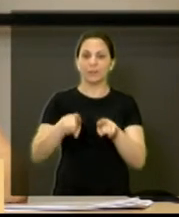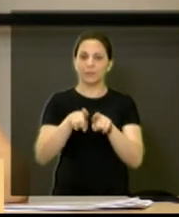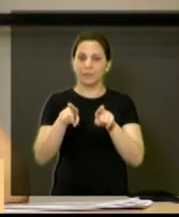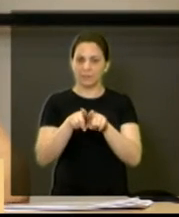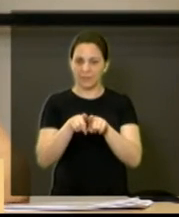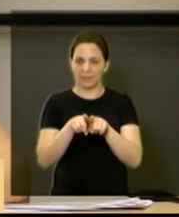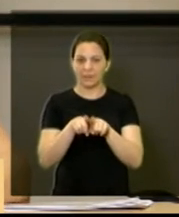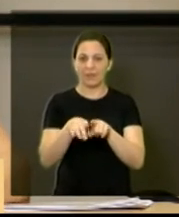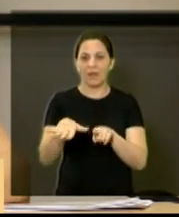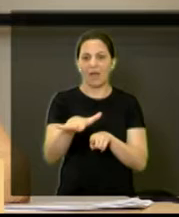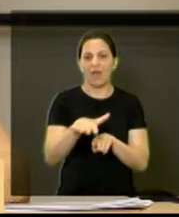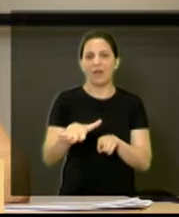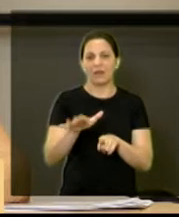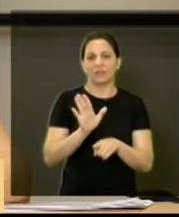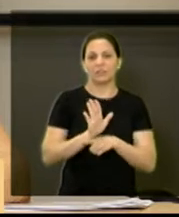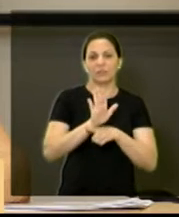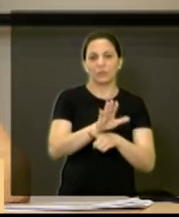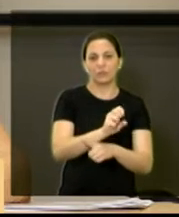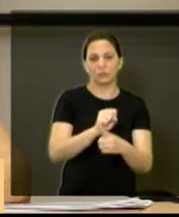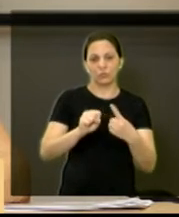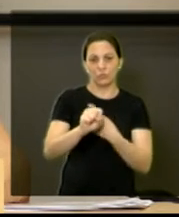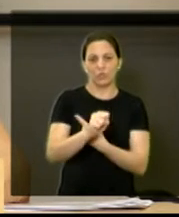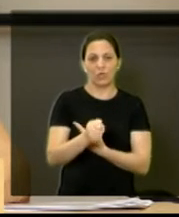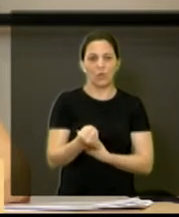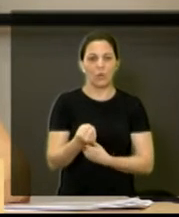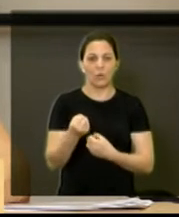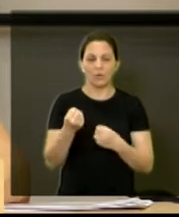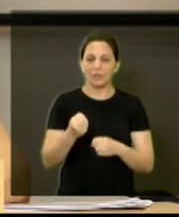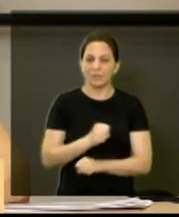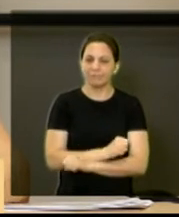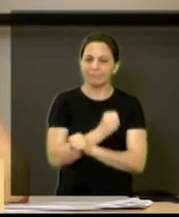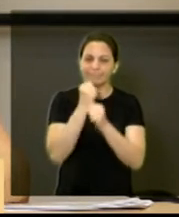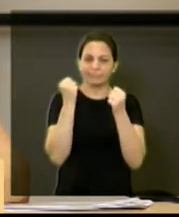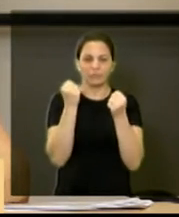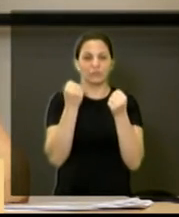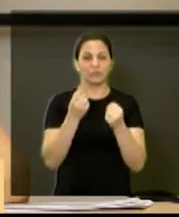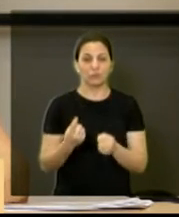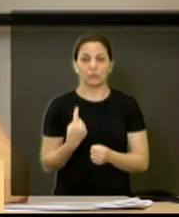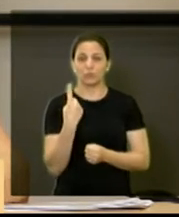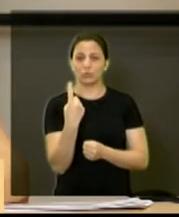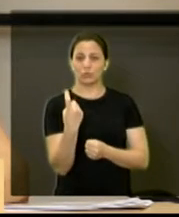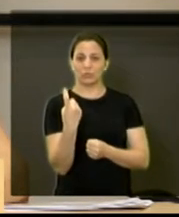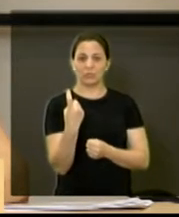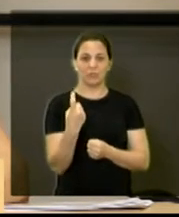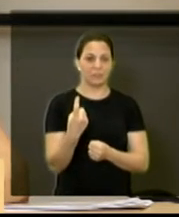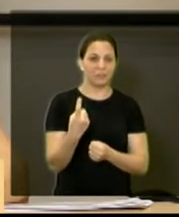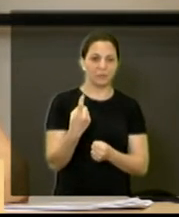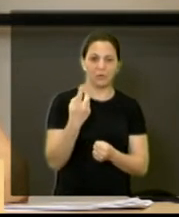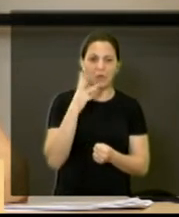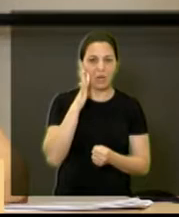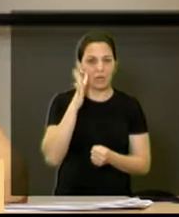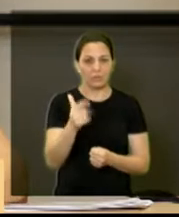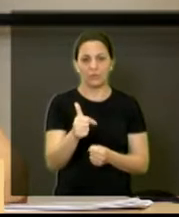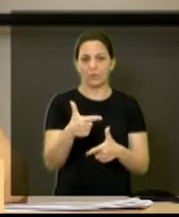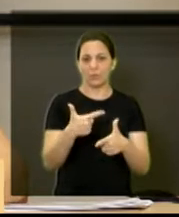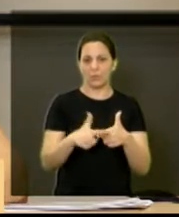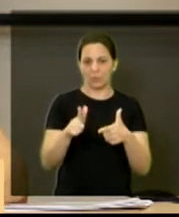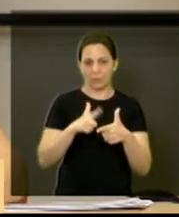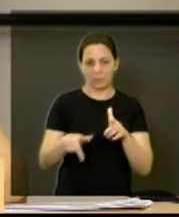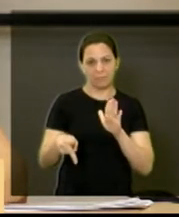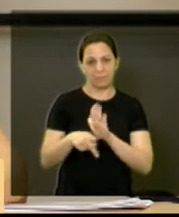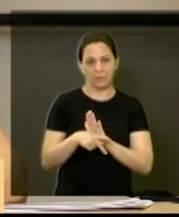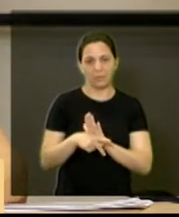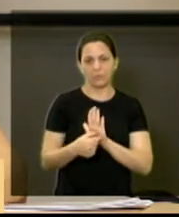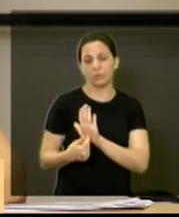assistência social não vai dar conta nunca, sozinho, dessa situação. Então, estou colocando